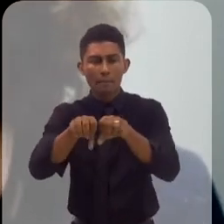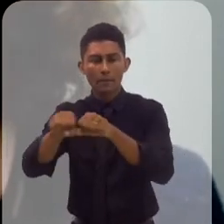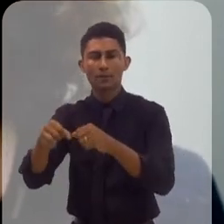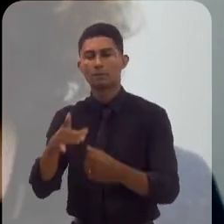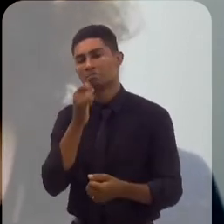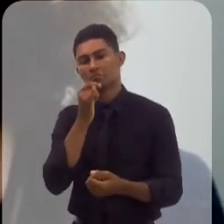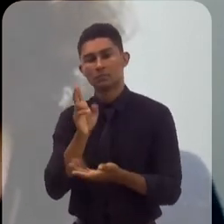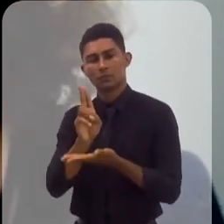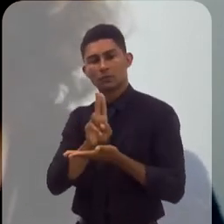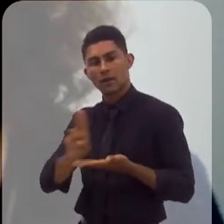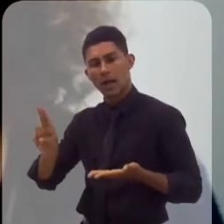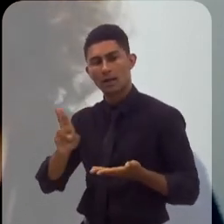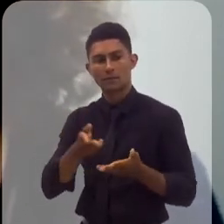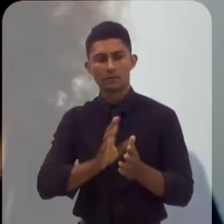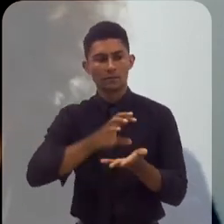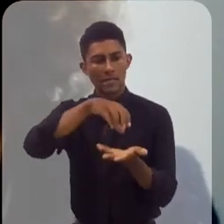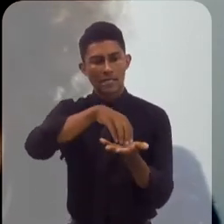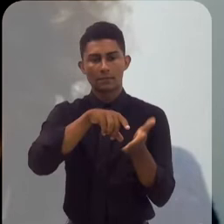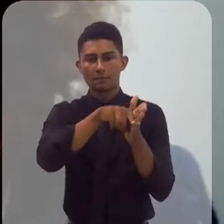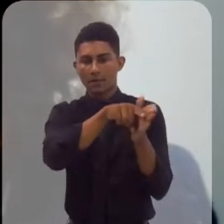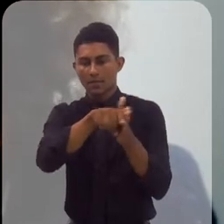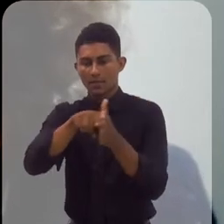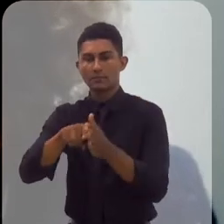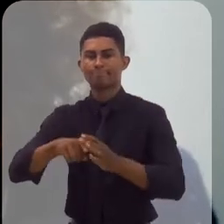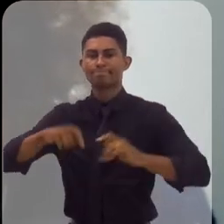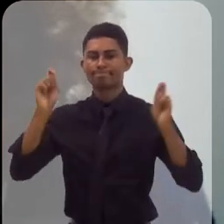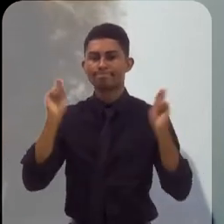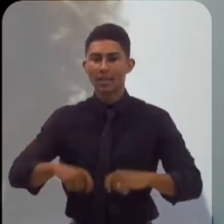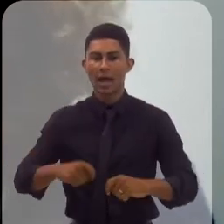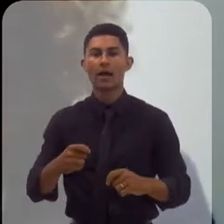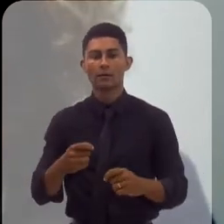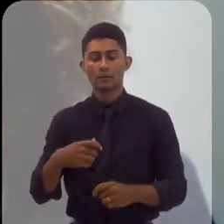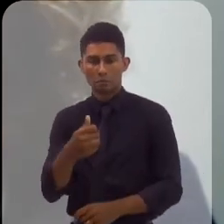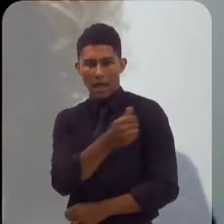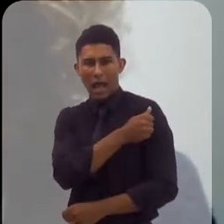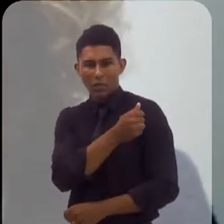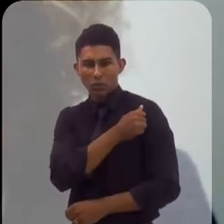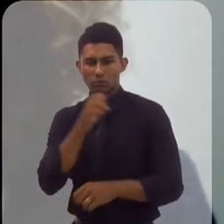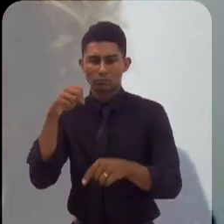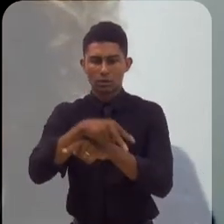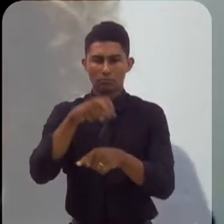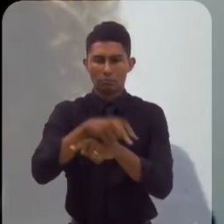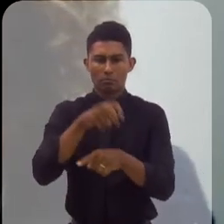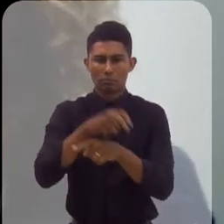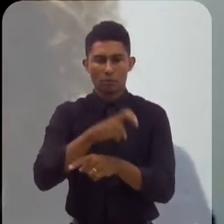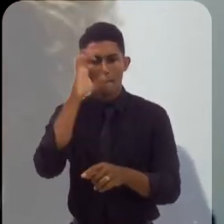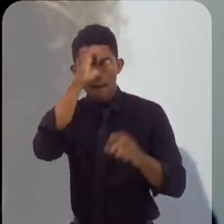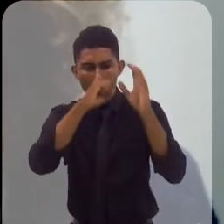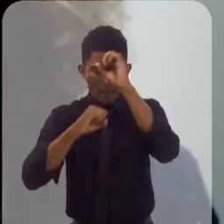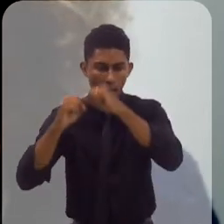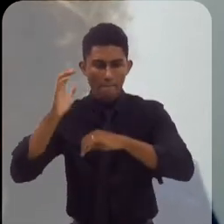a reunião de tantas universidades, centros de pesquisa, que podem contribuir formando essas